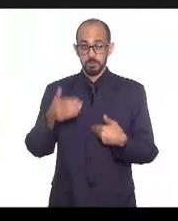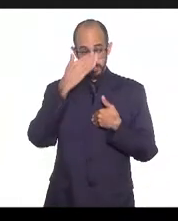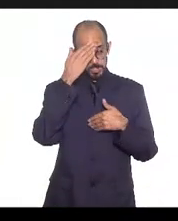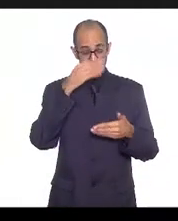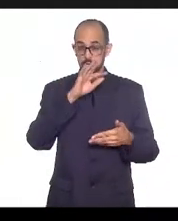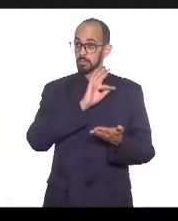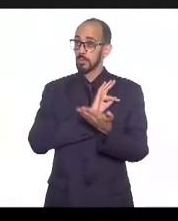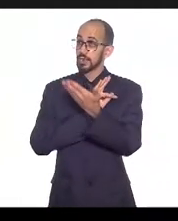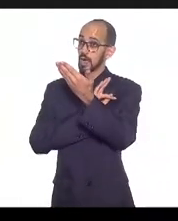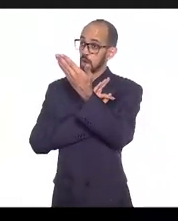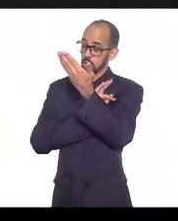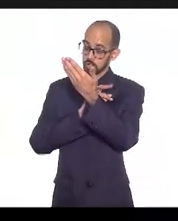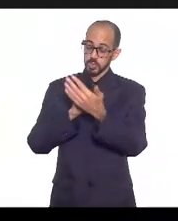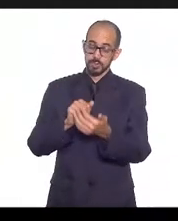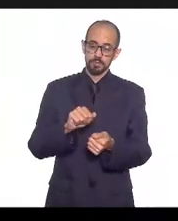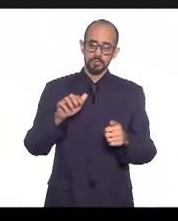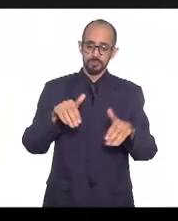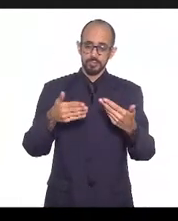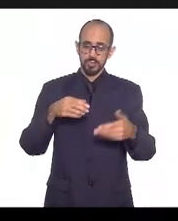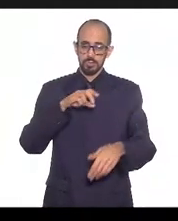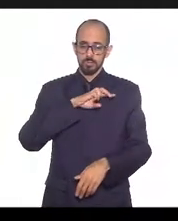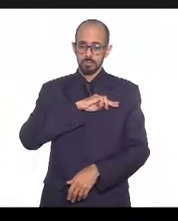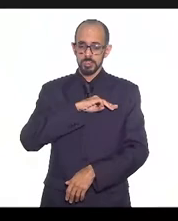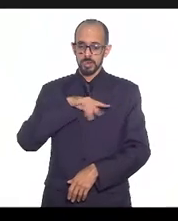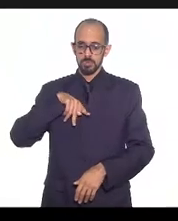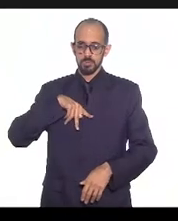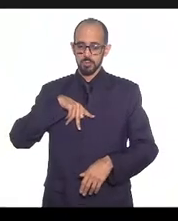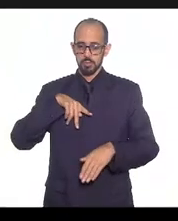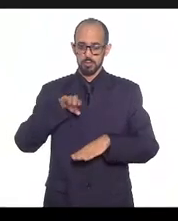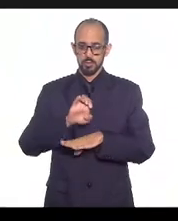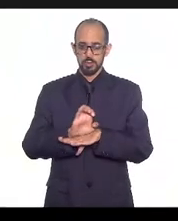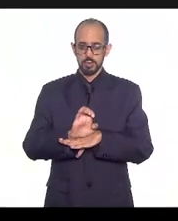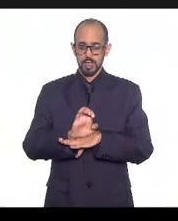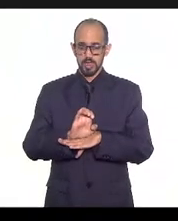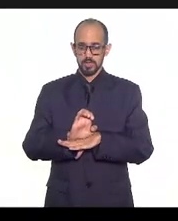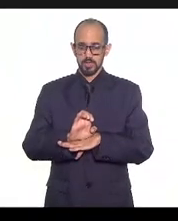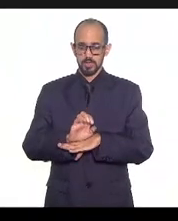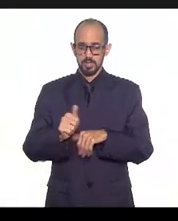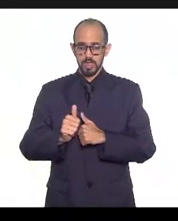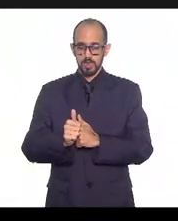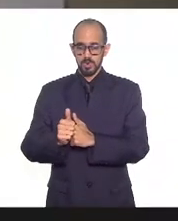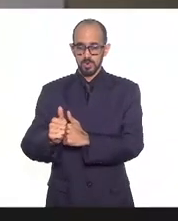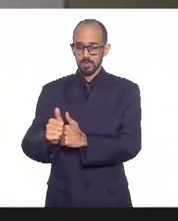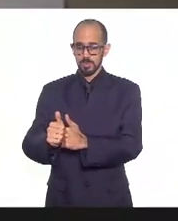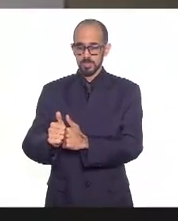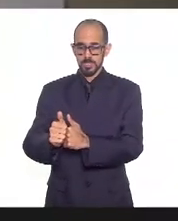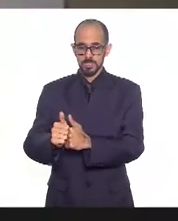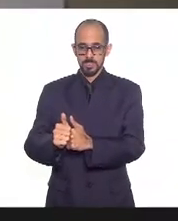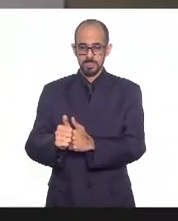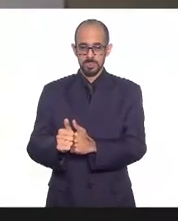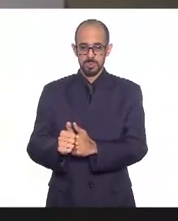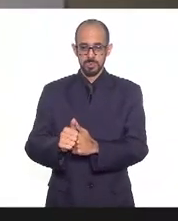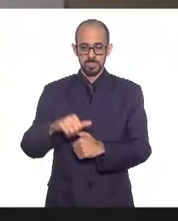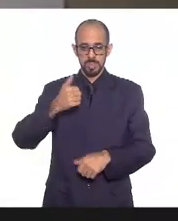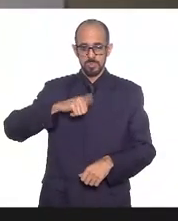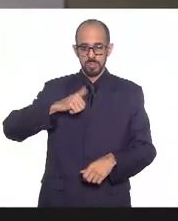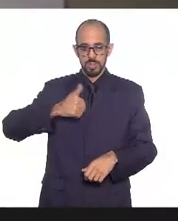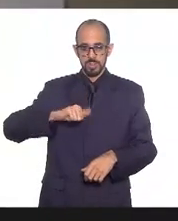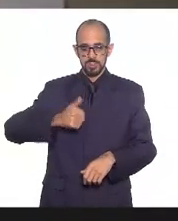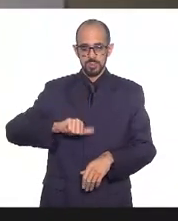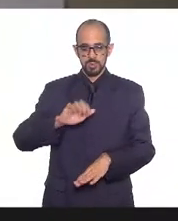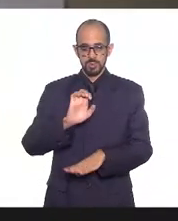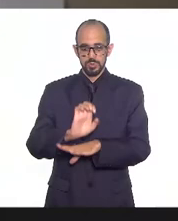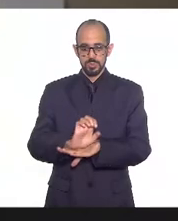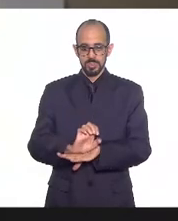bem o Ministério Público do Estado tem acompanhado esse processo da vacinação no Estado do Rio de Janeiro muito de